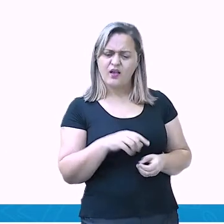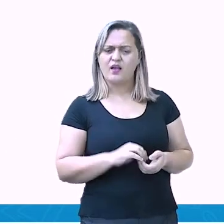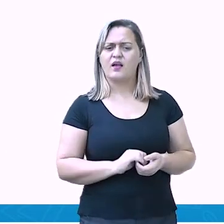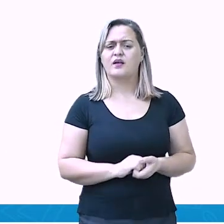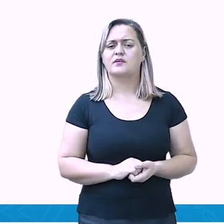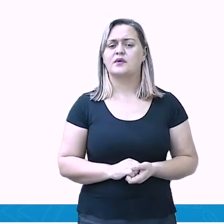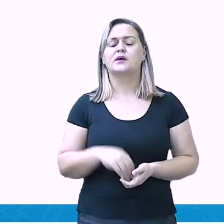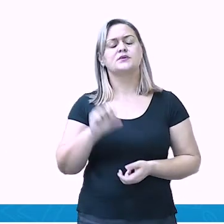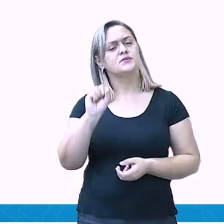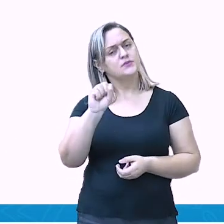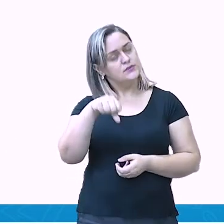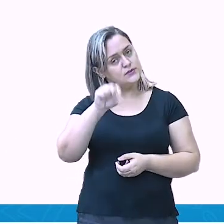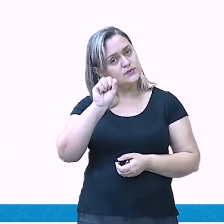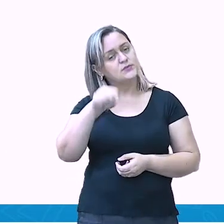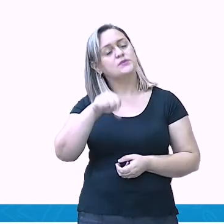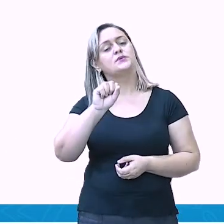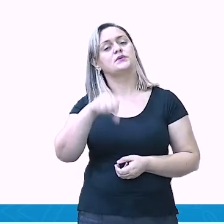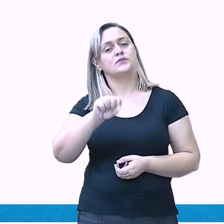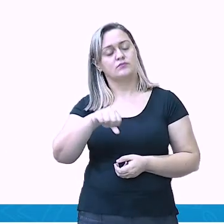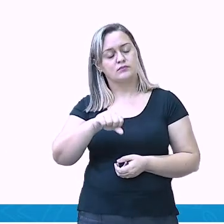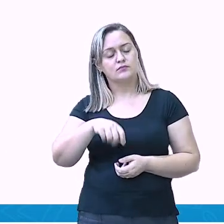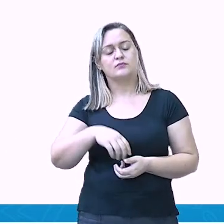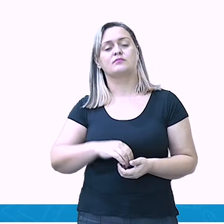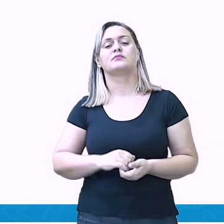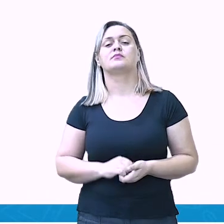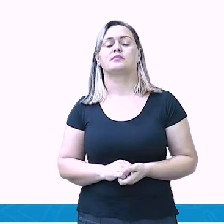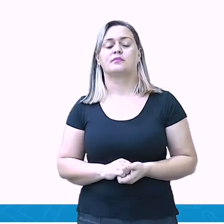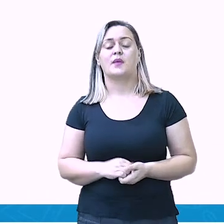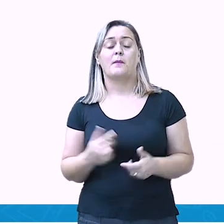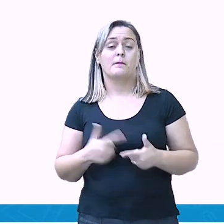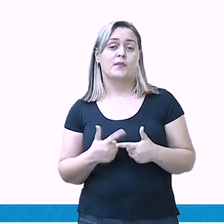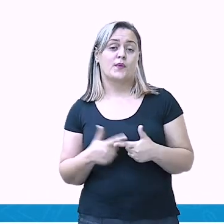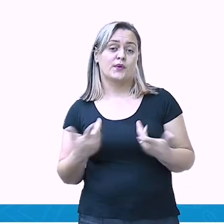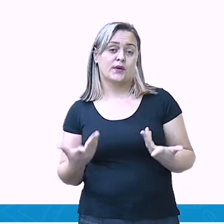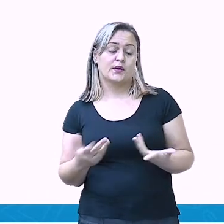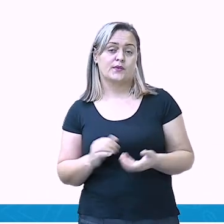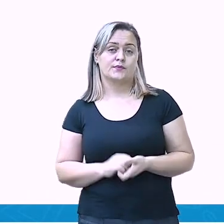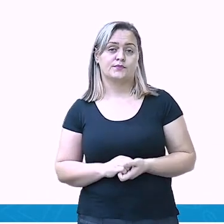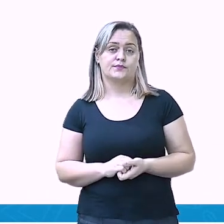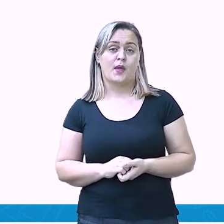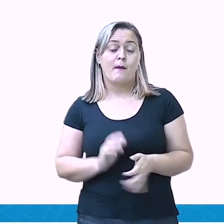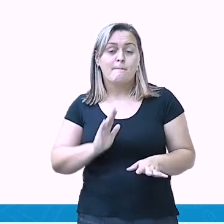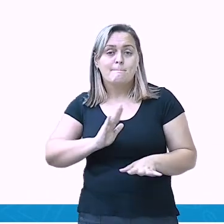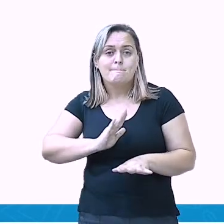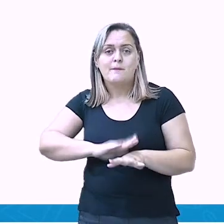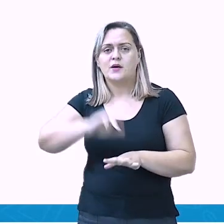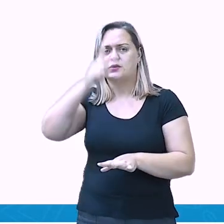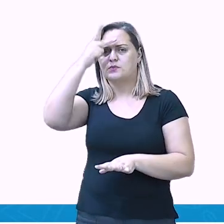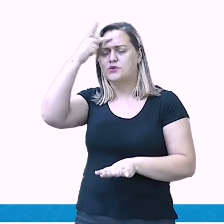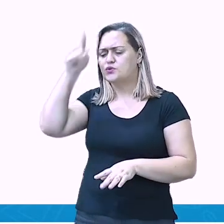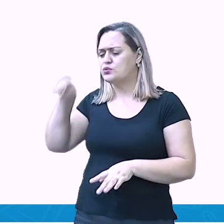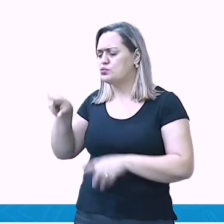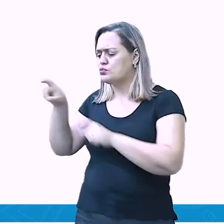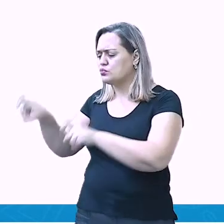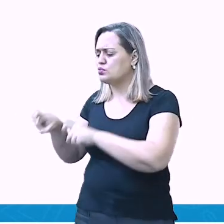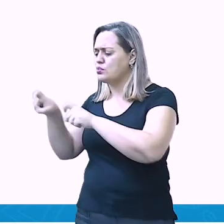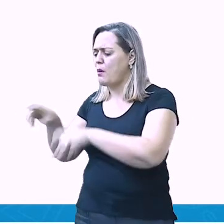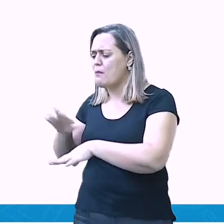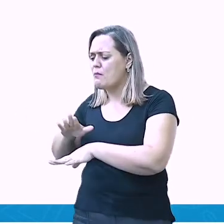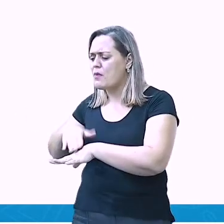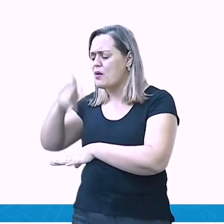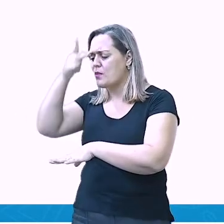Sim, estão ligadas. Por quê? Quanto mais pessoas vierem para cá, mais